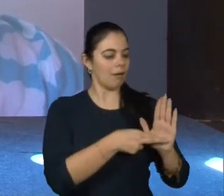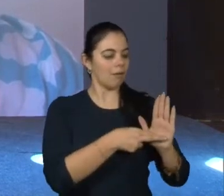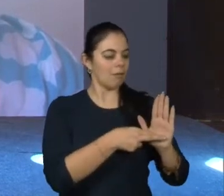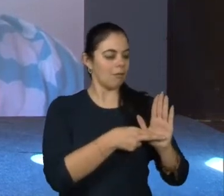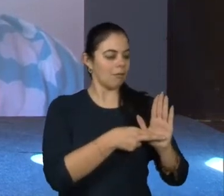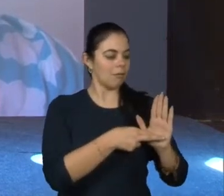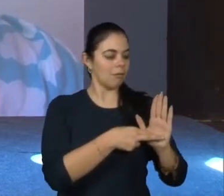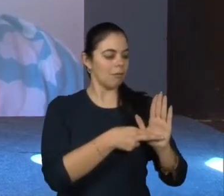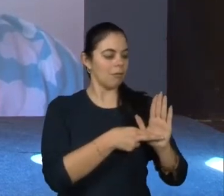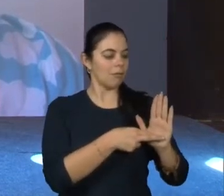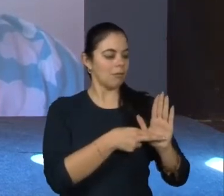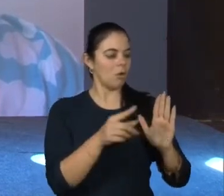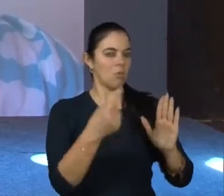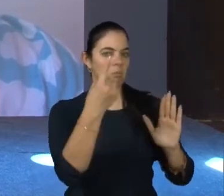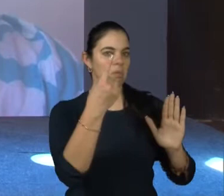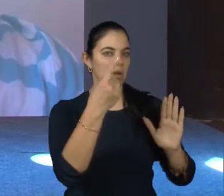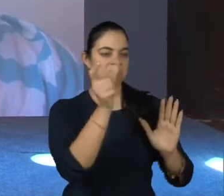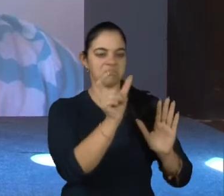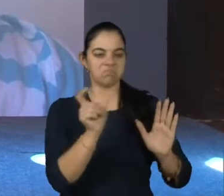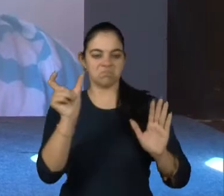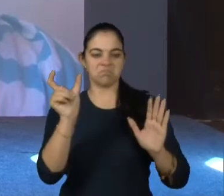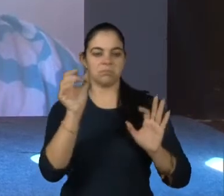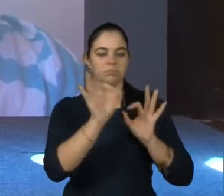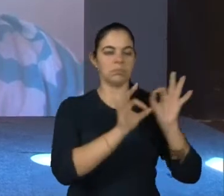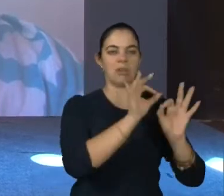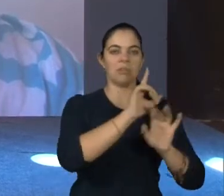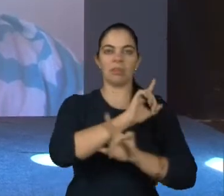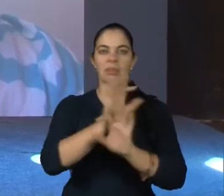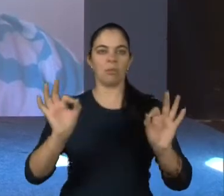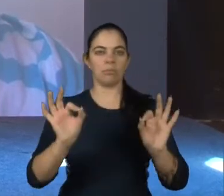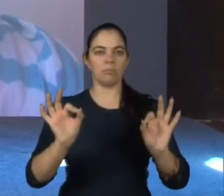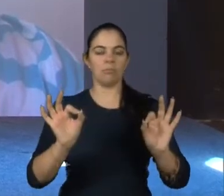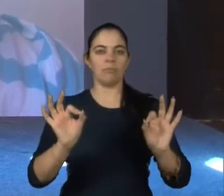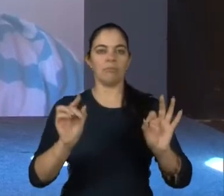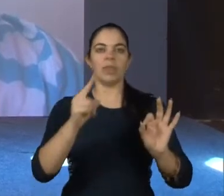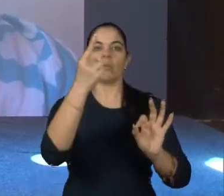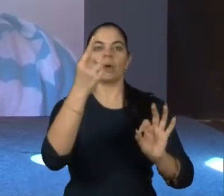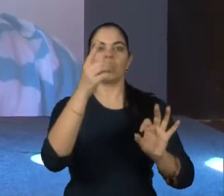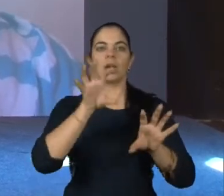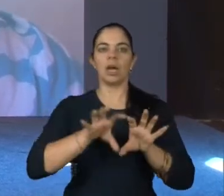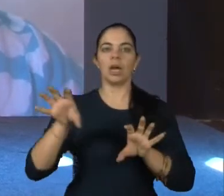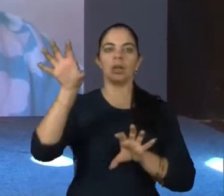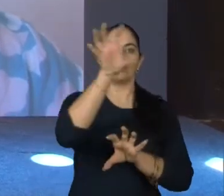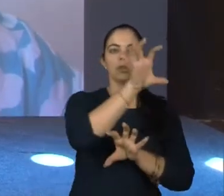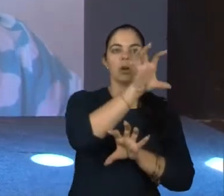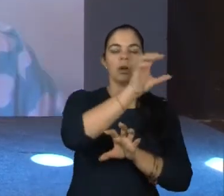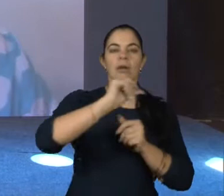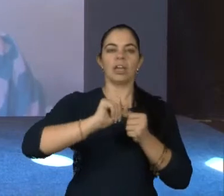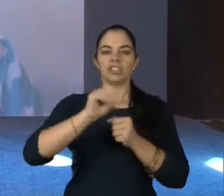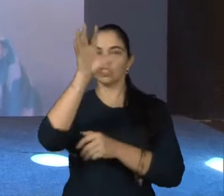palavra de ordem, um segmento, não, tem que ser algo que tenha troca, onde a aprenda,